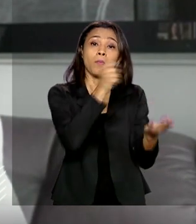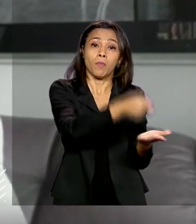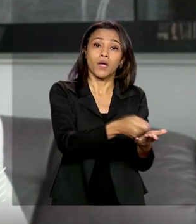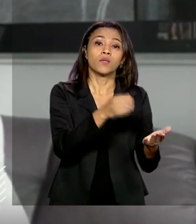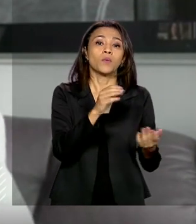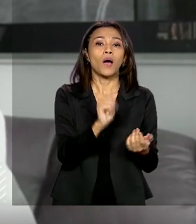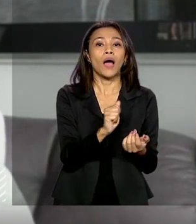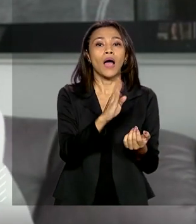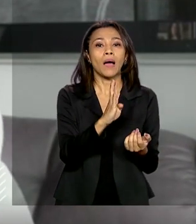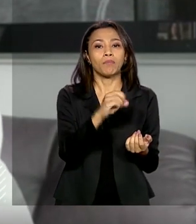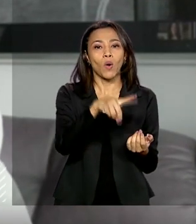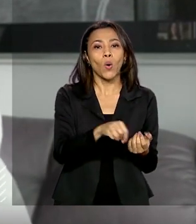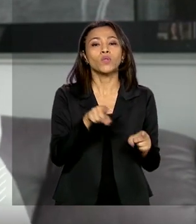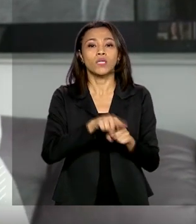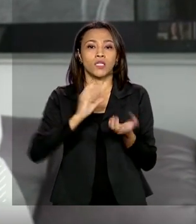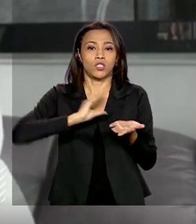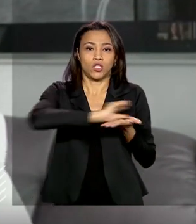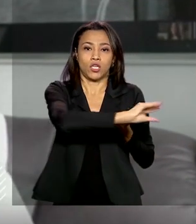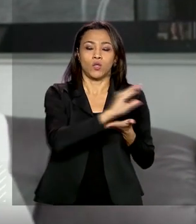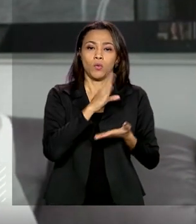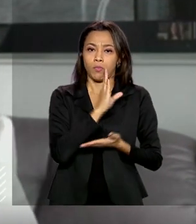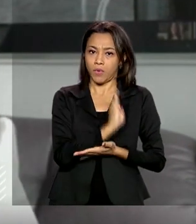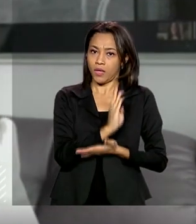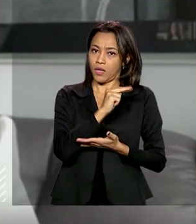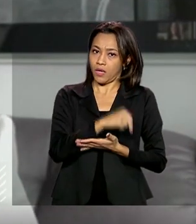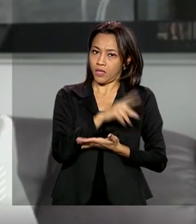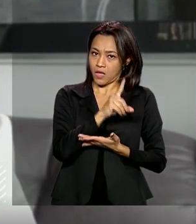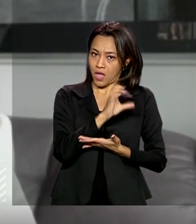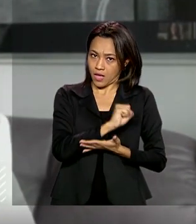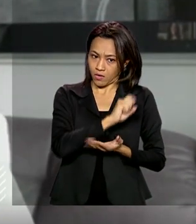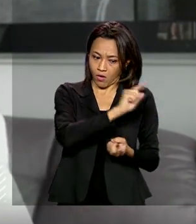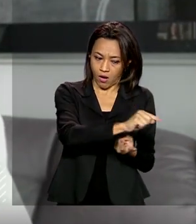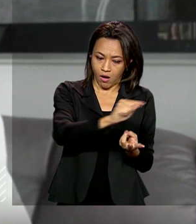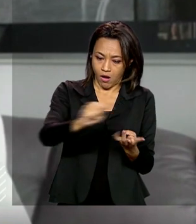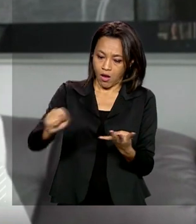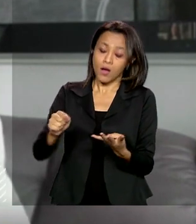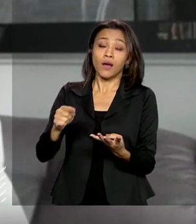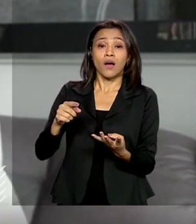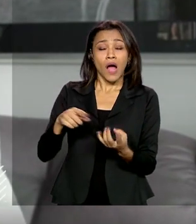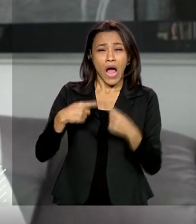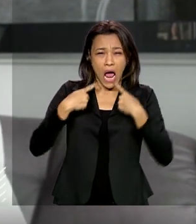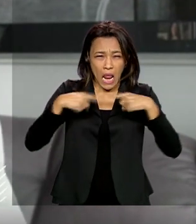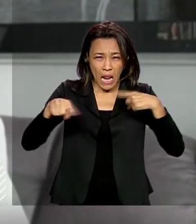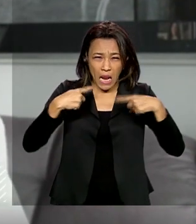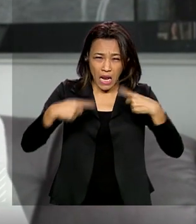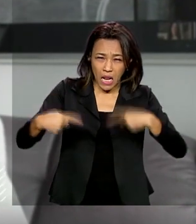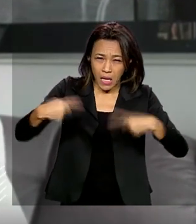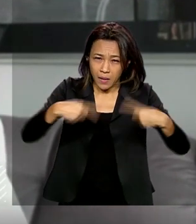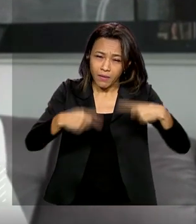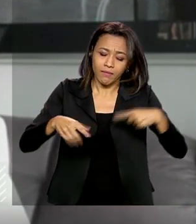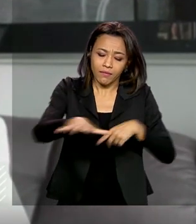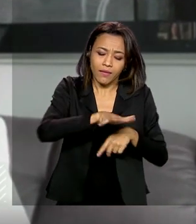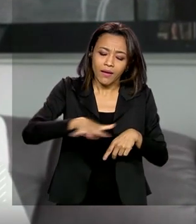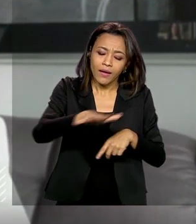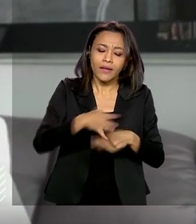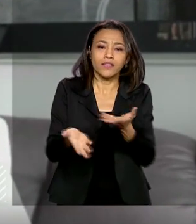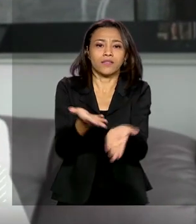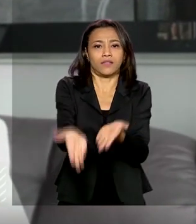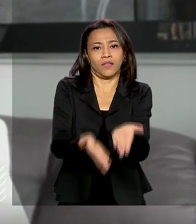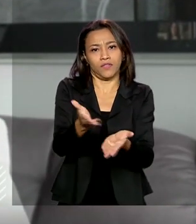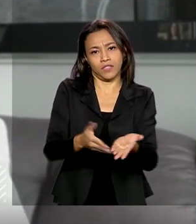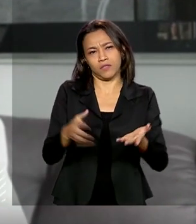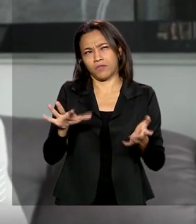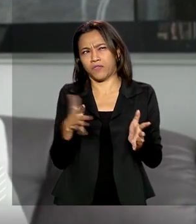BNDES. A grande grita que tem havido ultimamente é em relação ao setor de serviços, porque como já foi mencionado, uma alíquota que